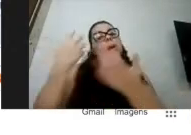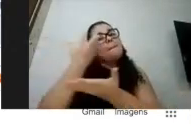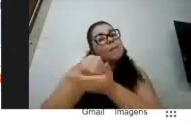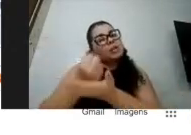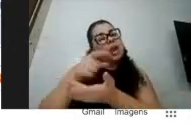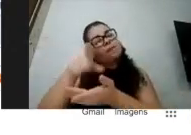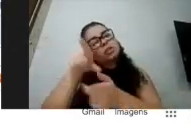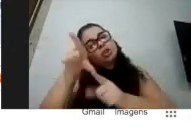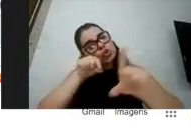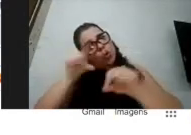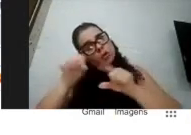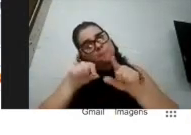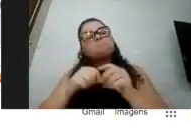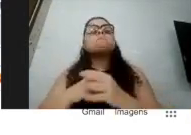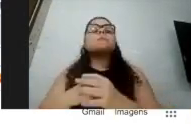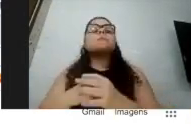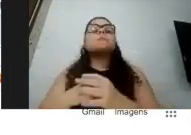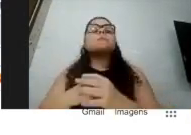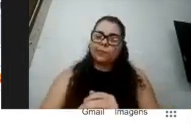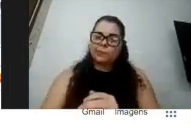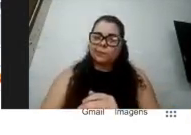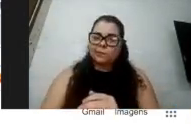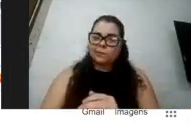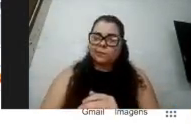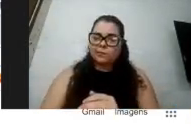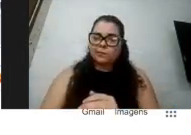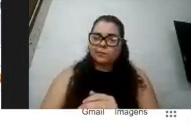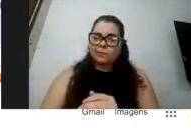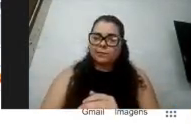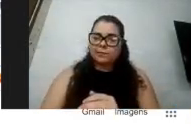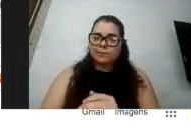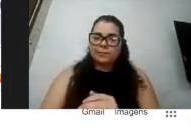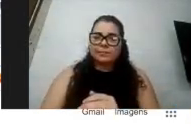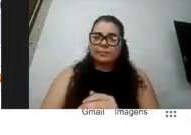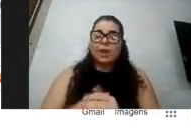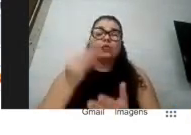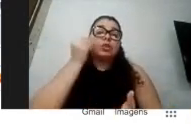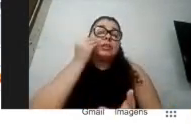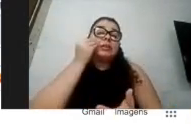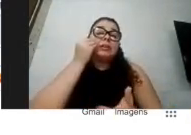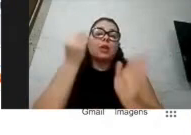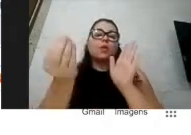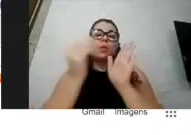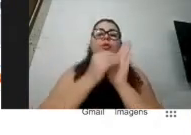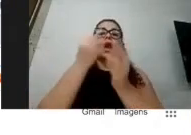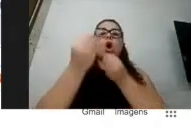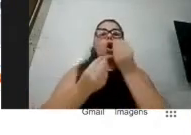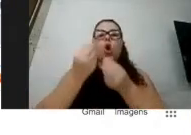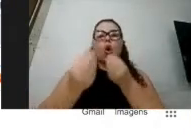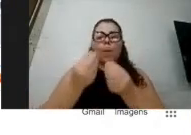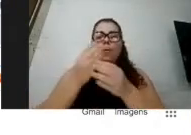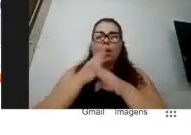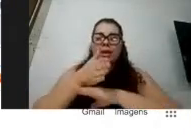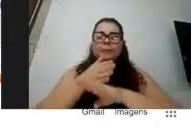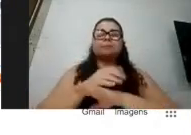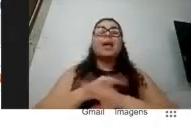Bom, como eu estou compartilhando de tela, eu não sei como eu mostro o Zoom para vocês. Seria ótimo eu conseguir mostrar. Bom, mas... Ah, aqui, ó.